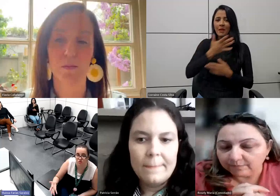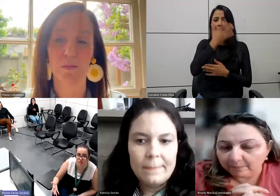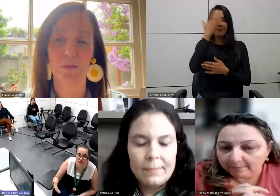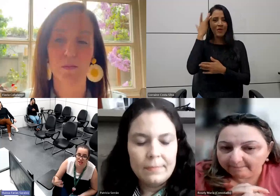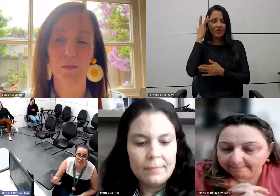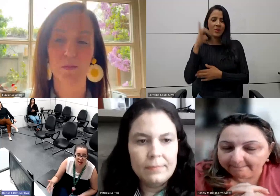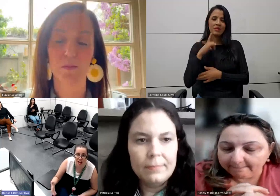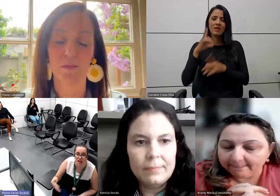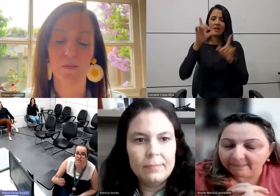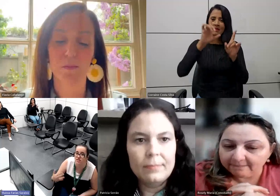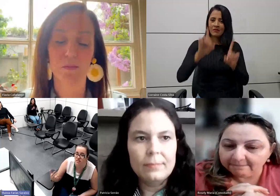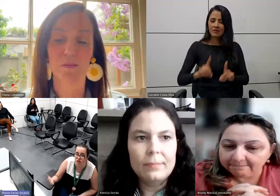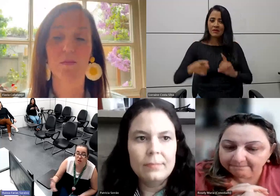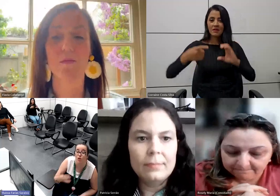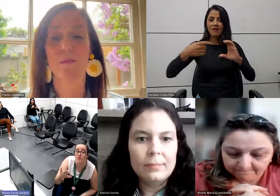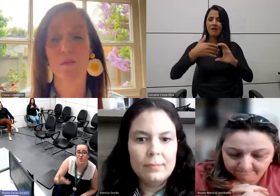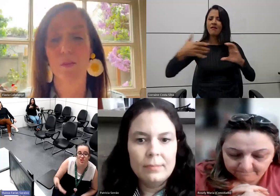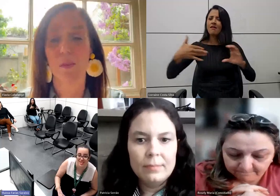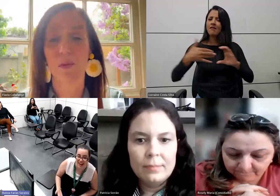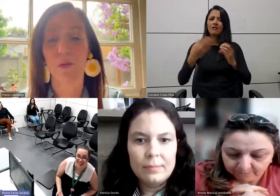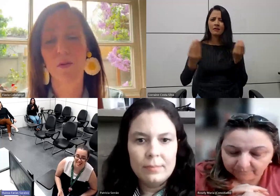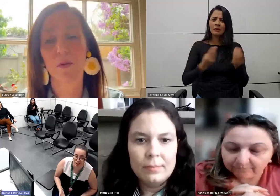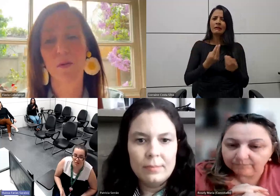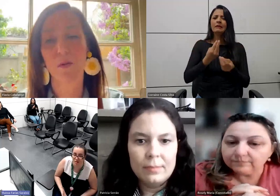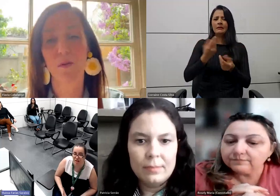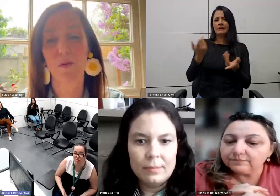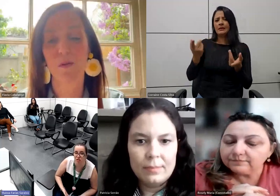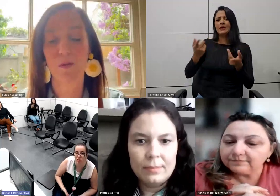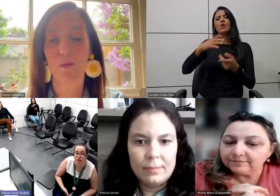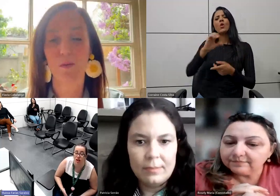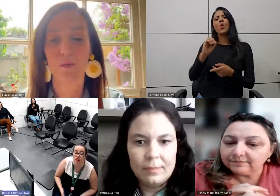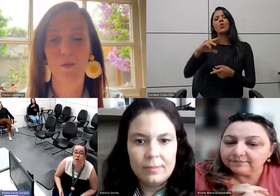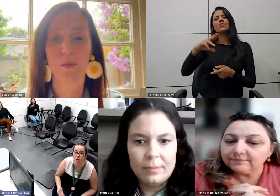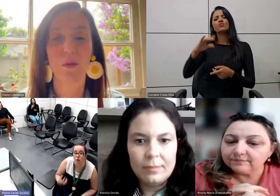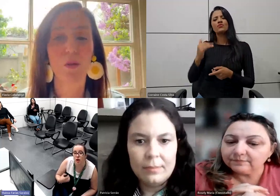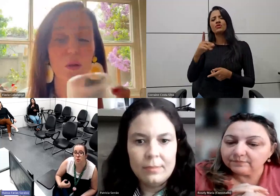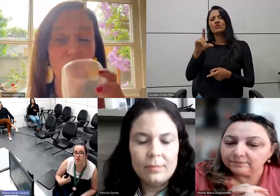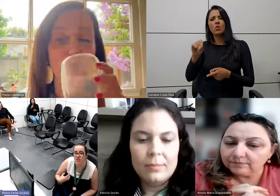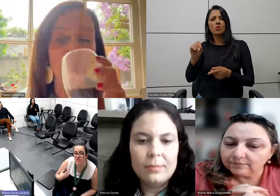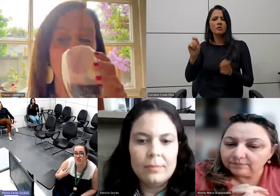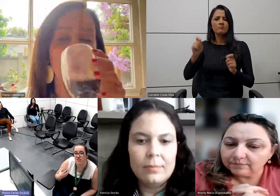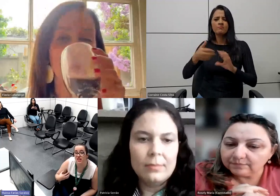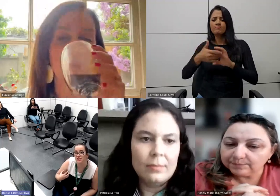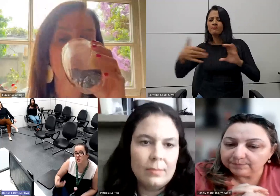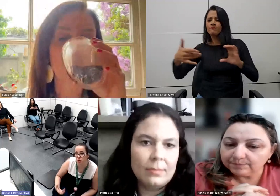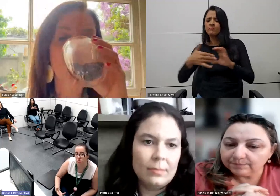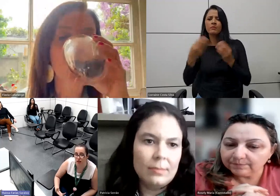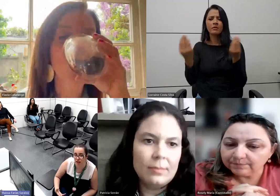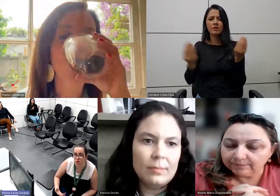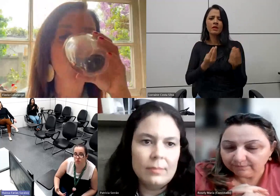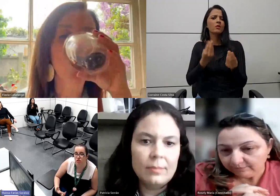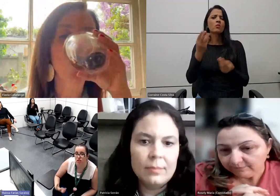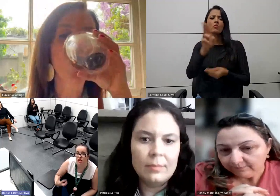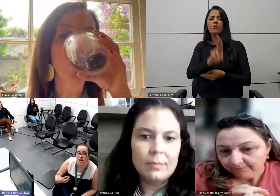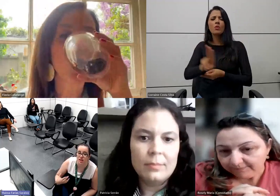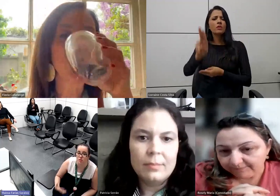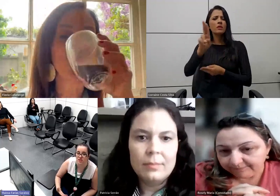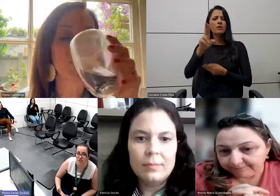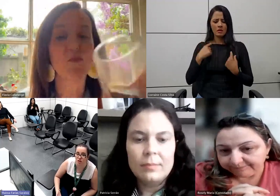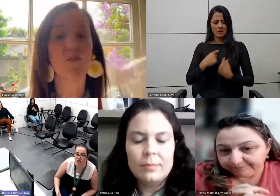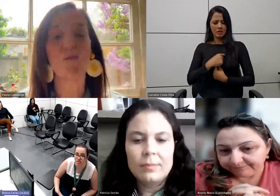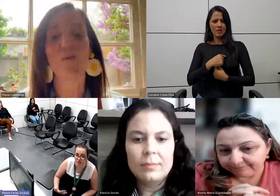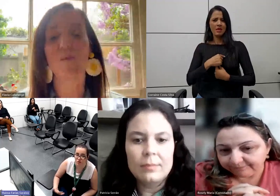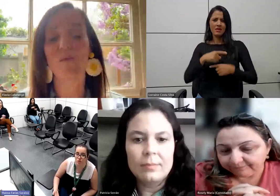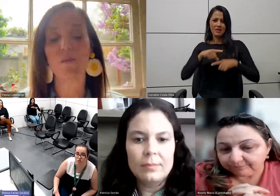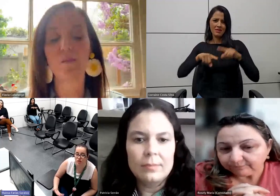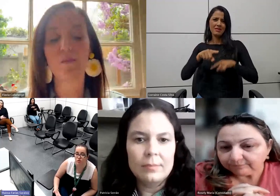pessoas com deficiências raras e condições raras, né? Como a Flávia falou. Qual a importância desse instrumento, e